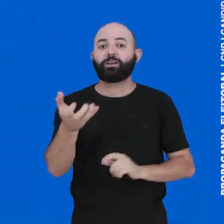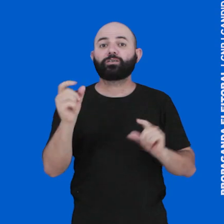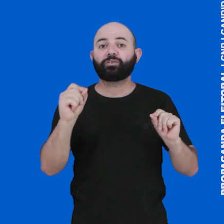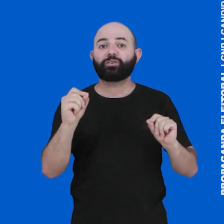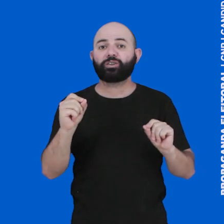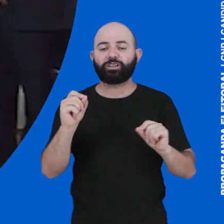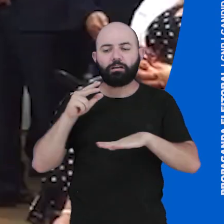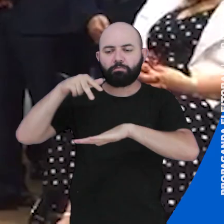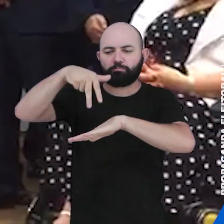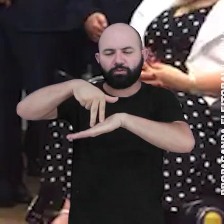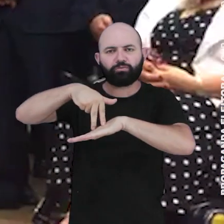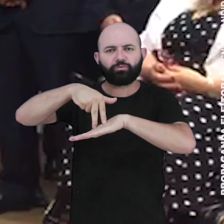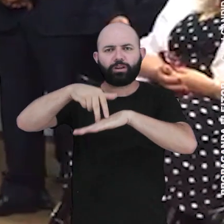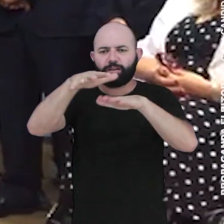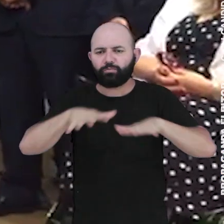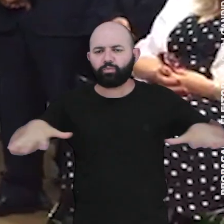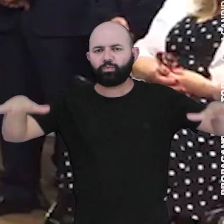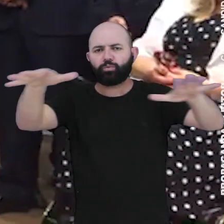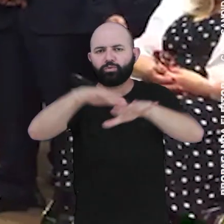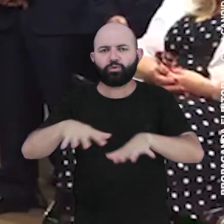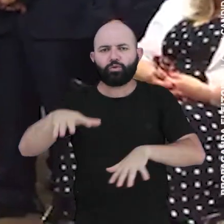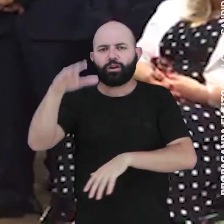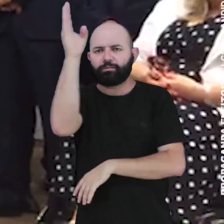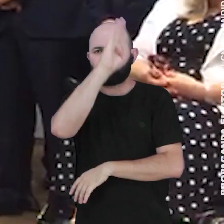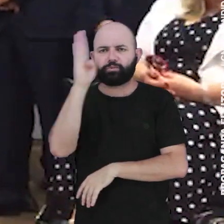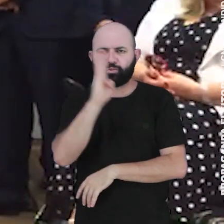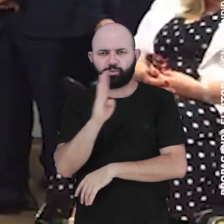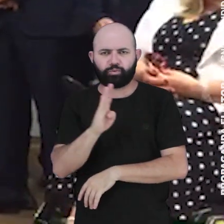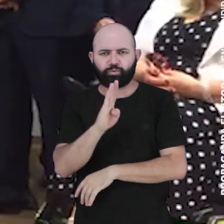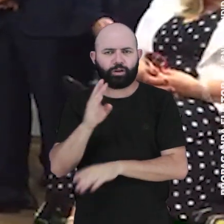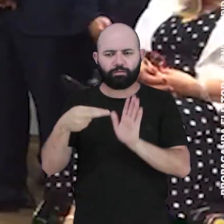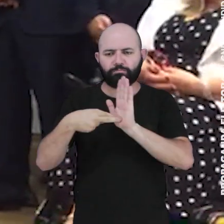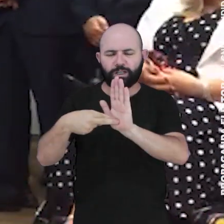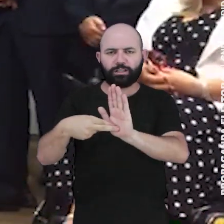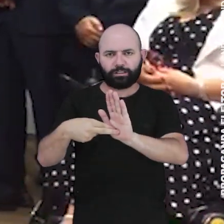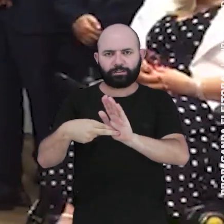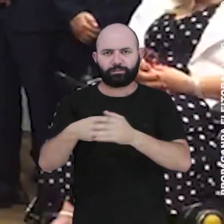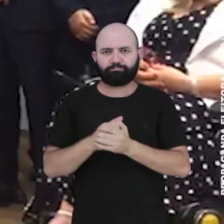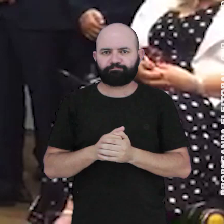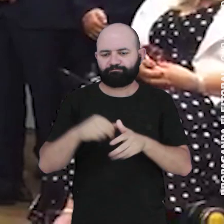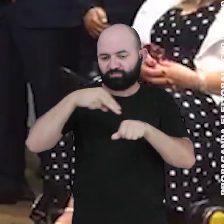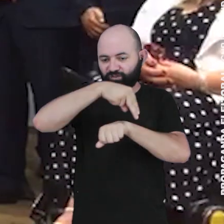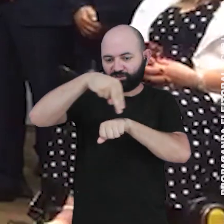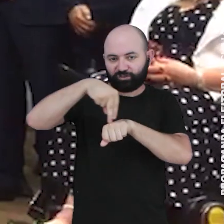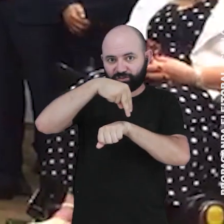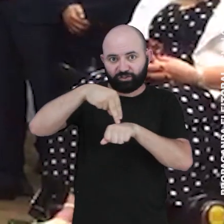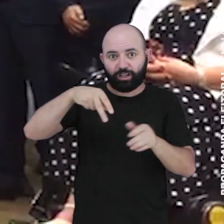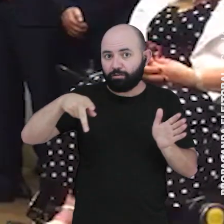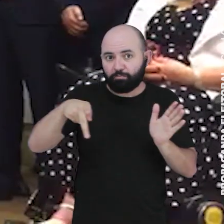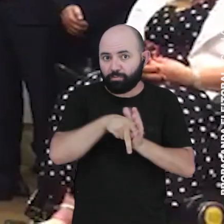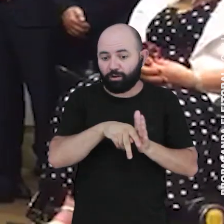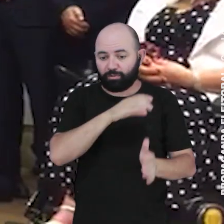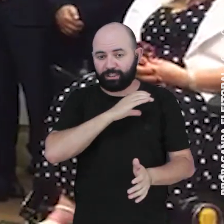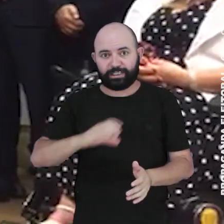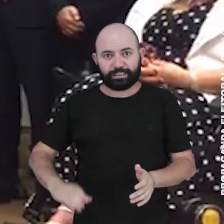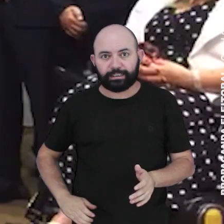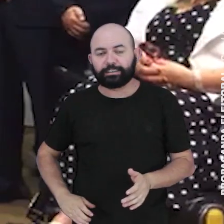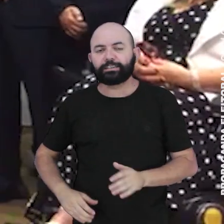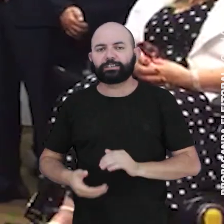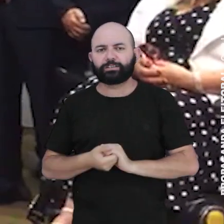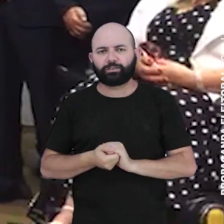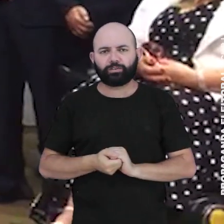Eu queria, na frente do Brasil todo aqui representado, dessa nação que é uma nação